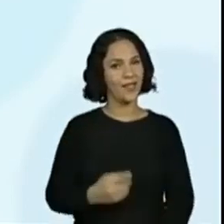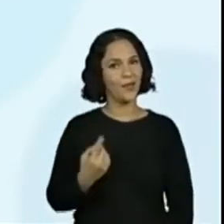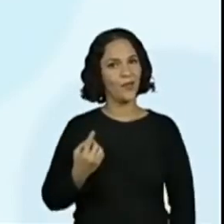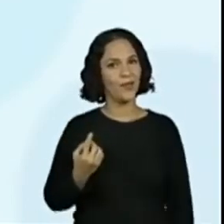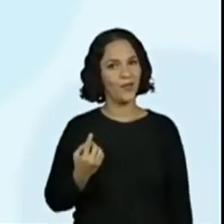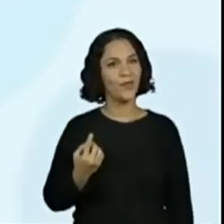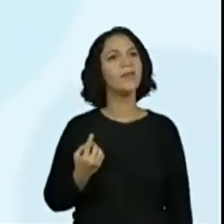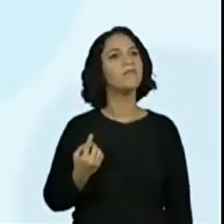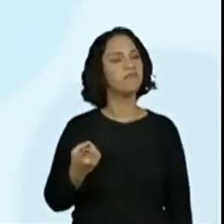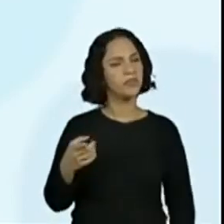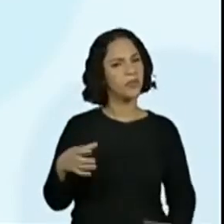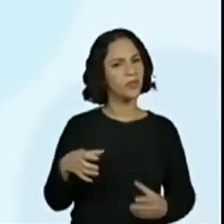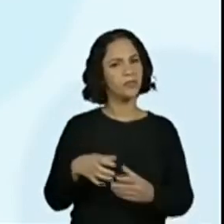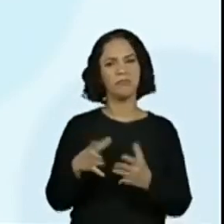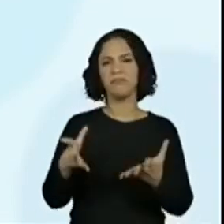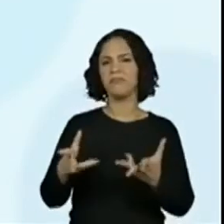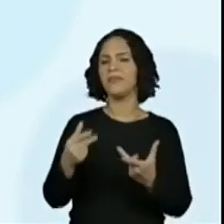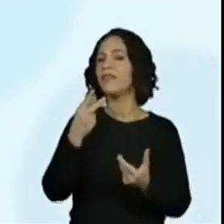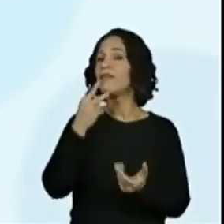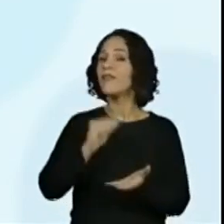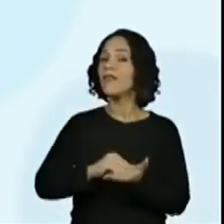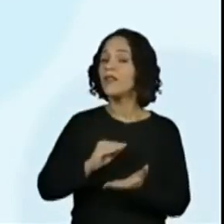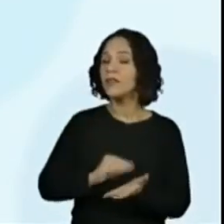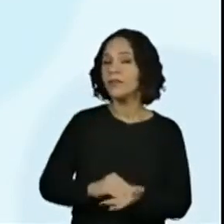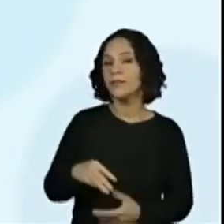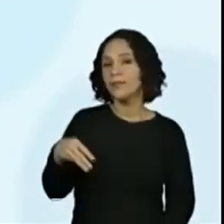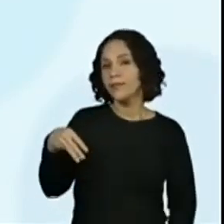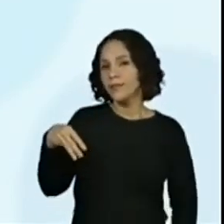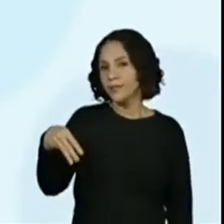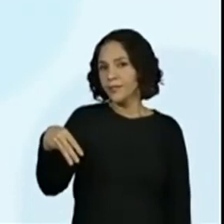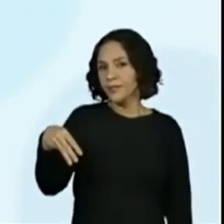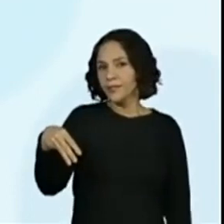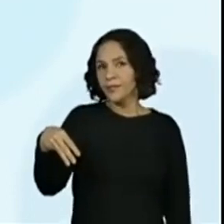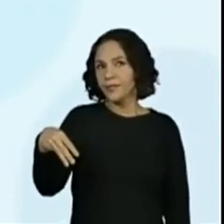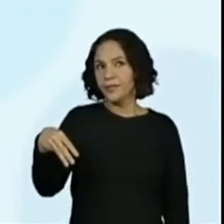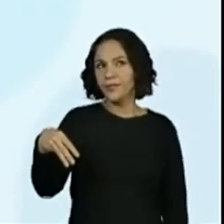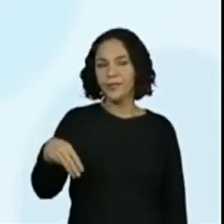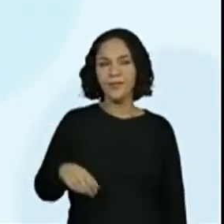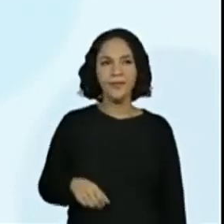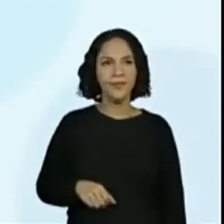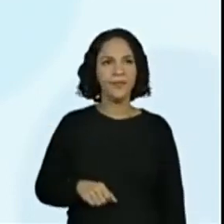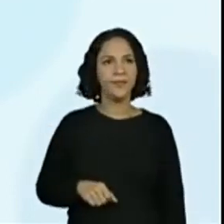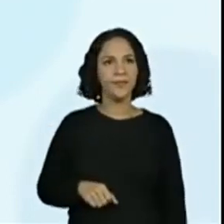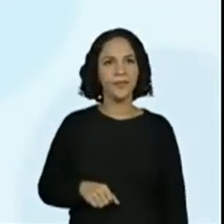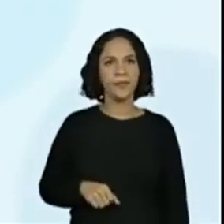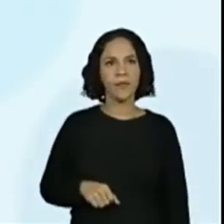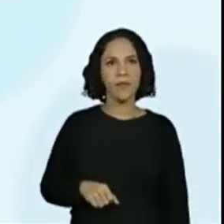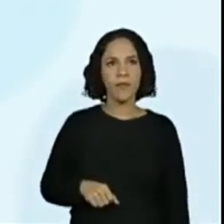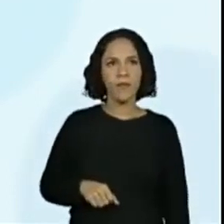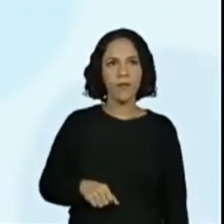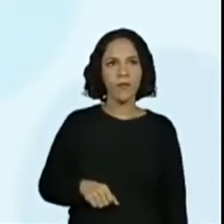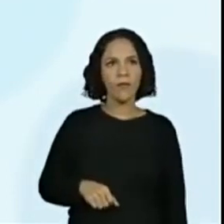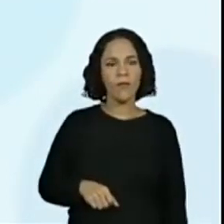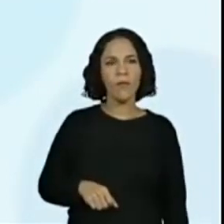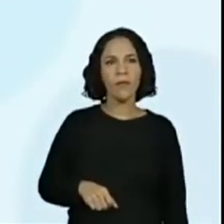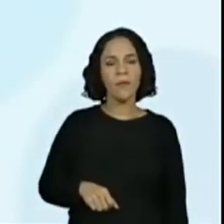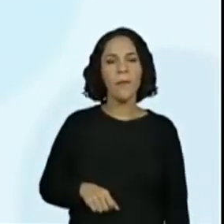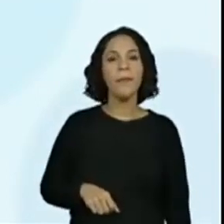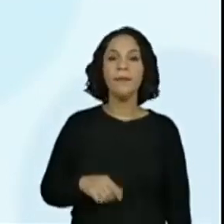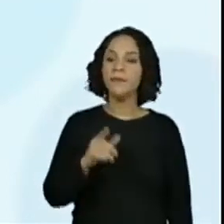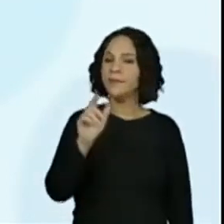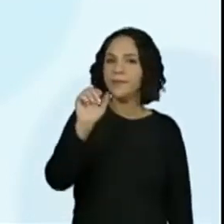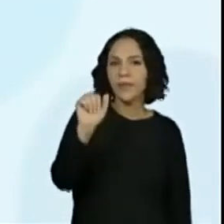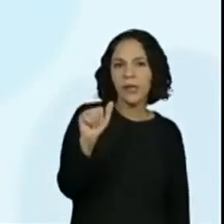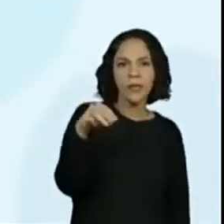muito, muito boa. E eles disseram que a gente tem que completar com a letra M. A quem. Perfeito. Amo.